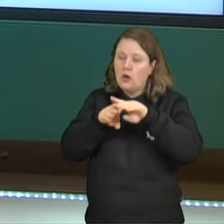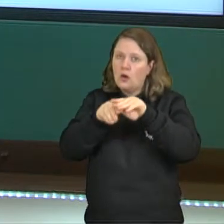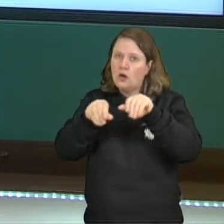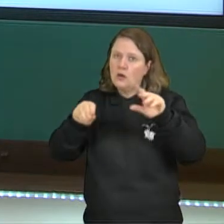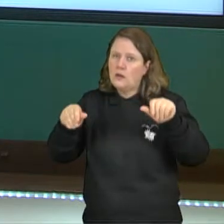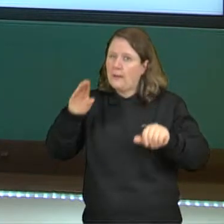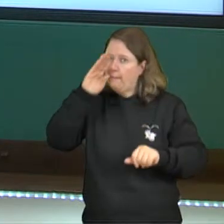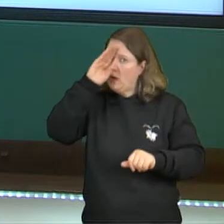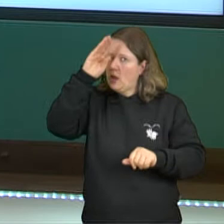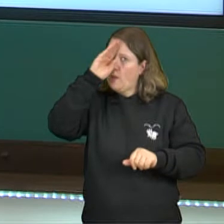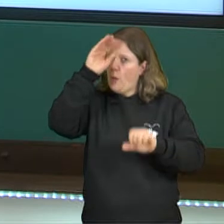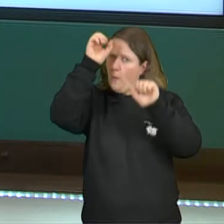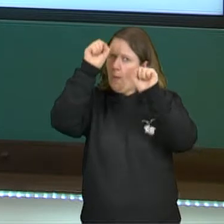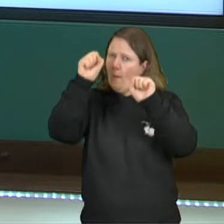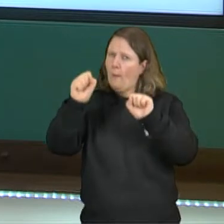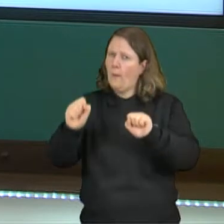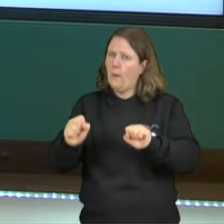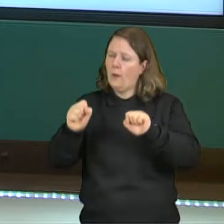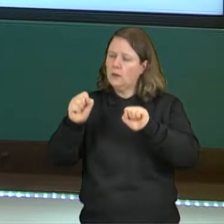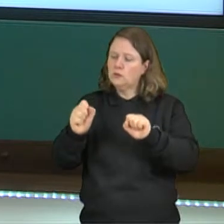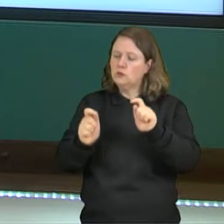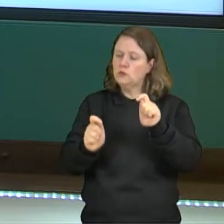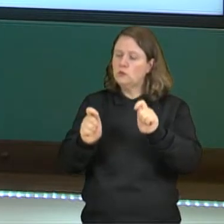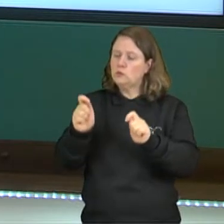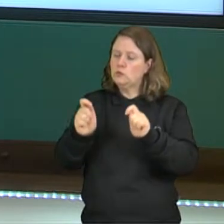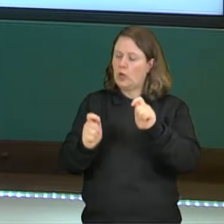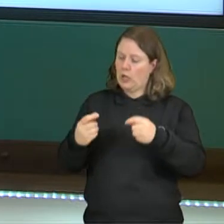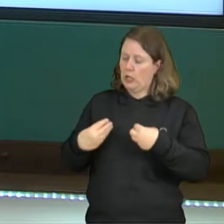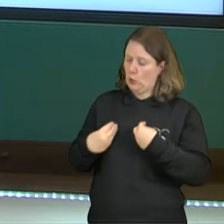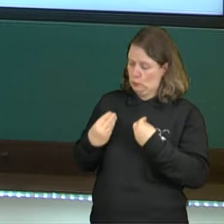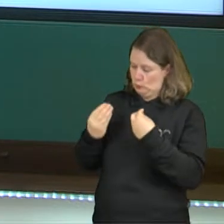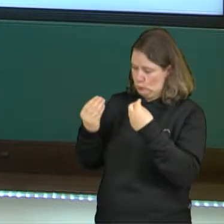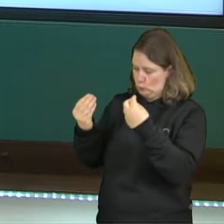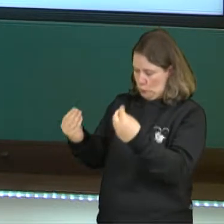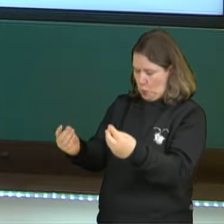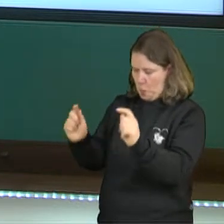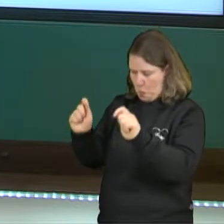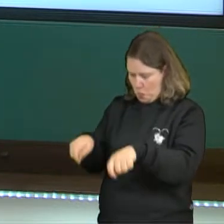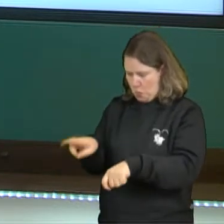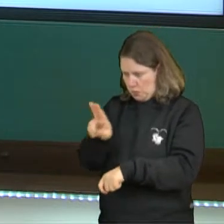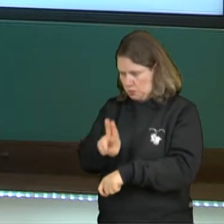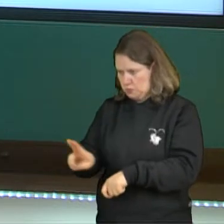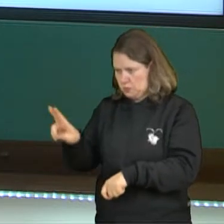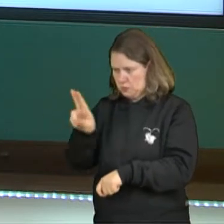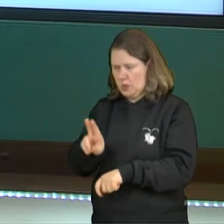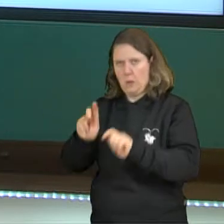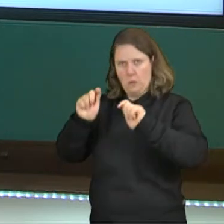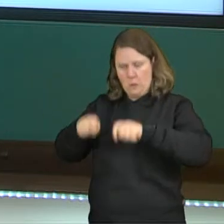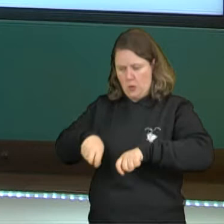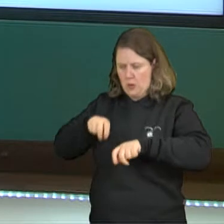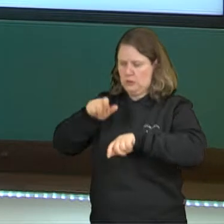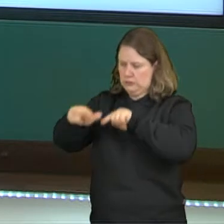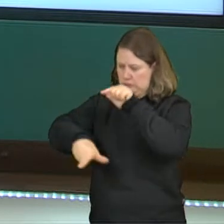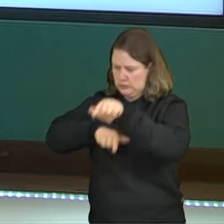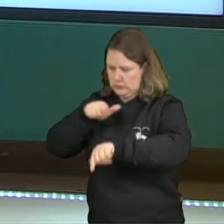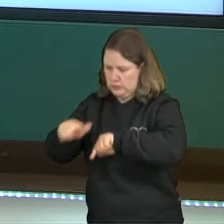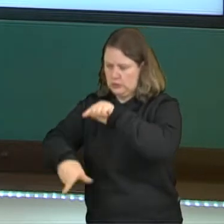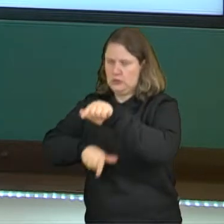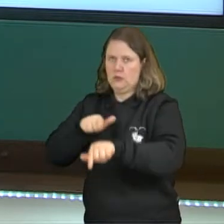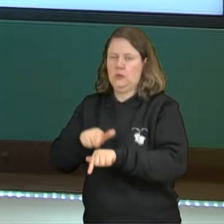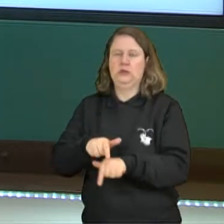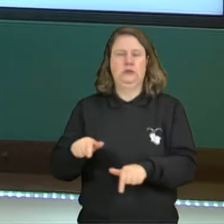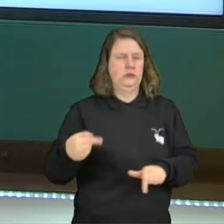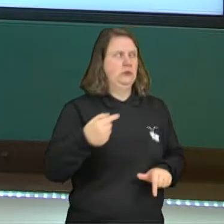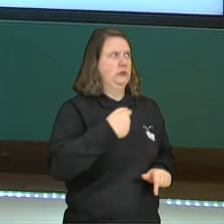de poder. Então, ao doar a terra ao servo, ao permitir que o servo trabalhe na terra, o servo faz esse